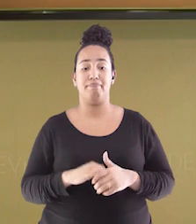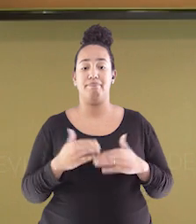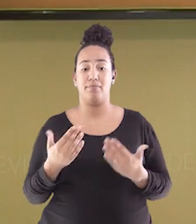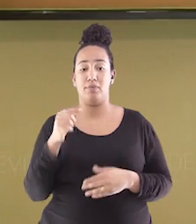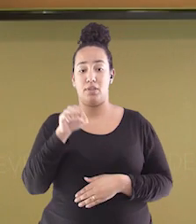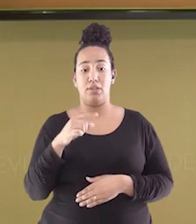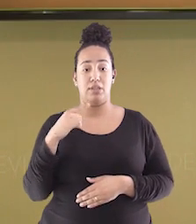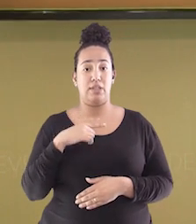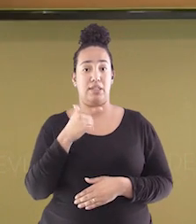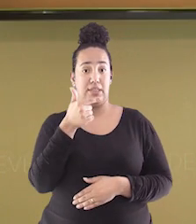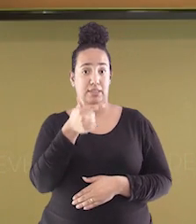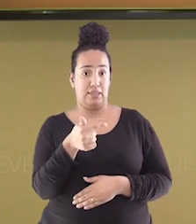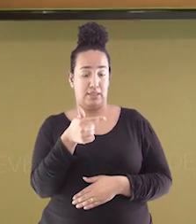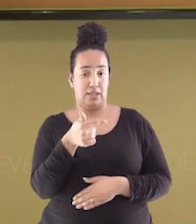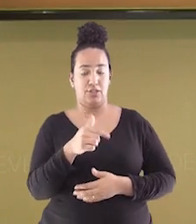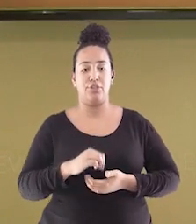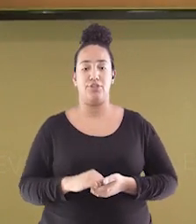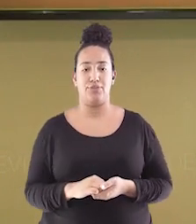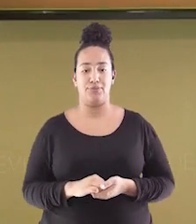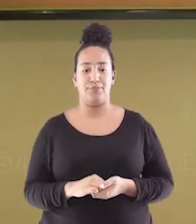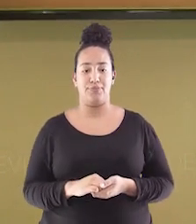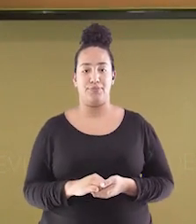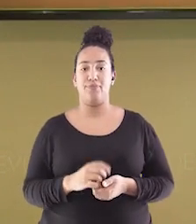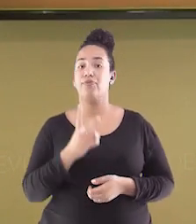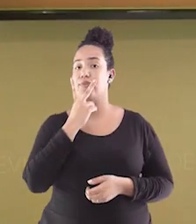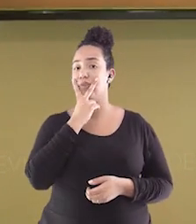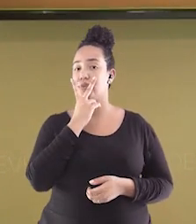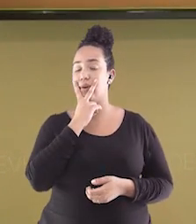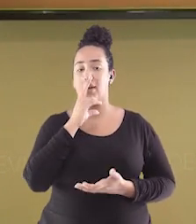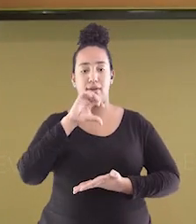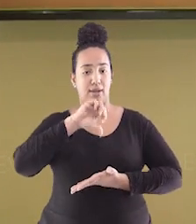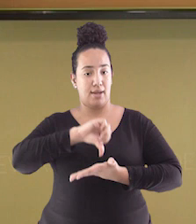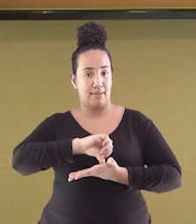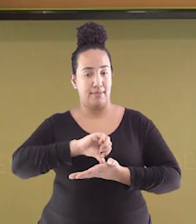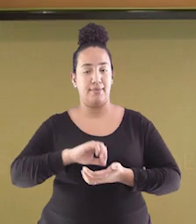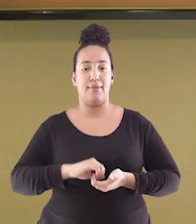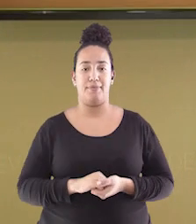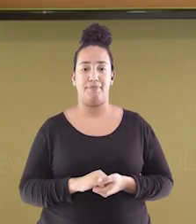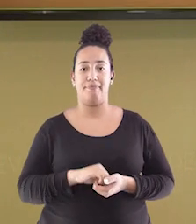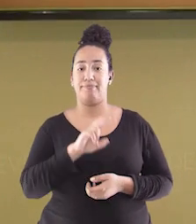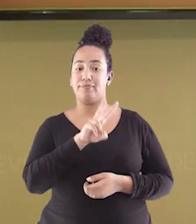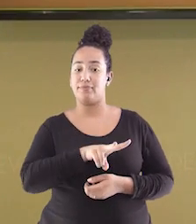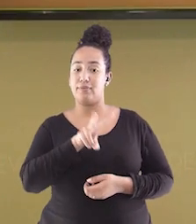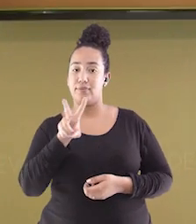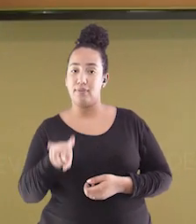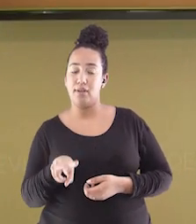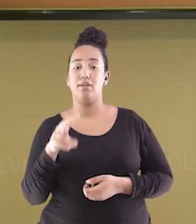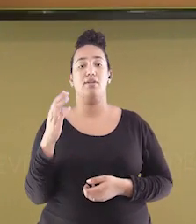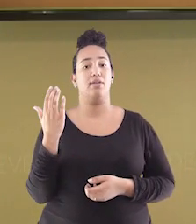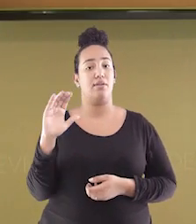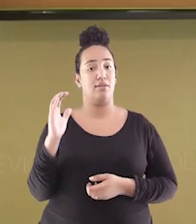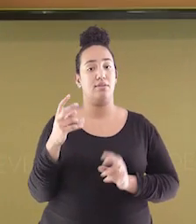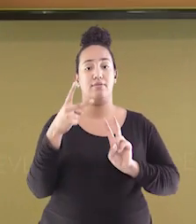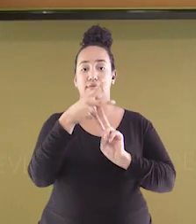é formada por sete municípios. Vitória, nossa capital, Vila Velha, Viana,